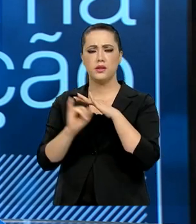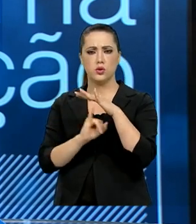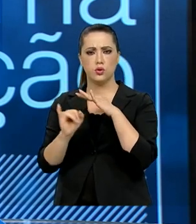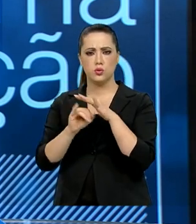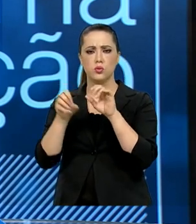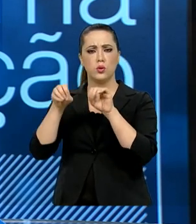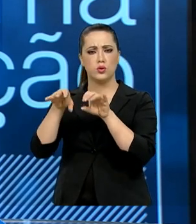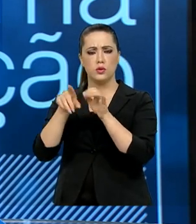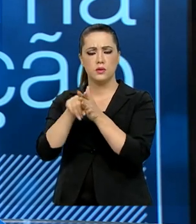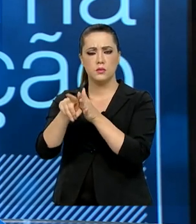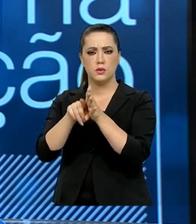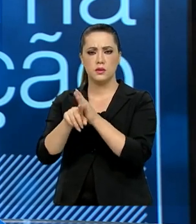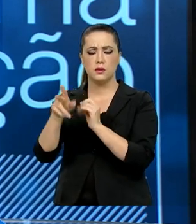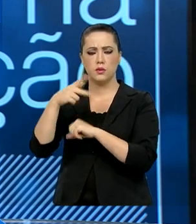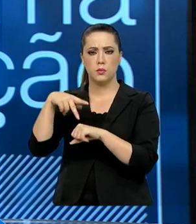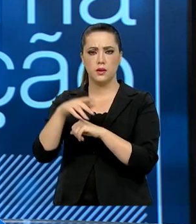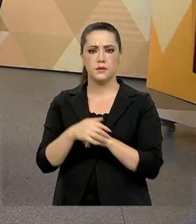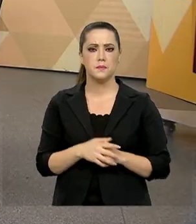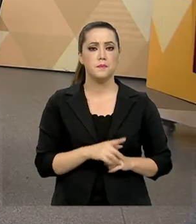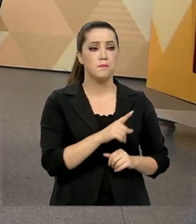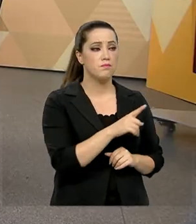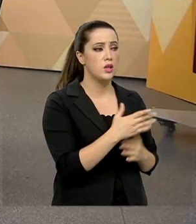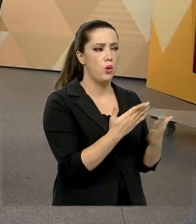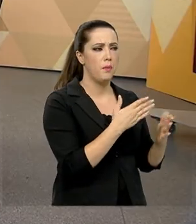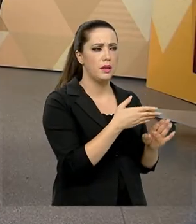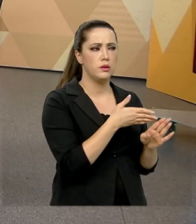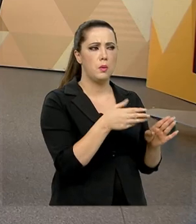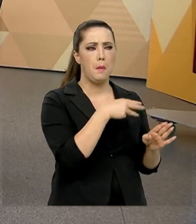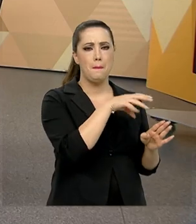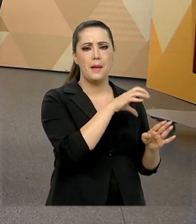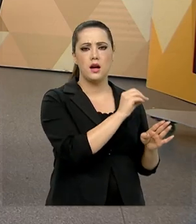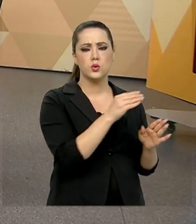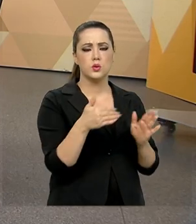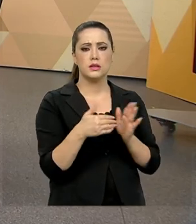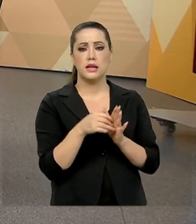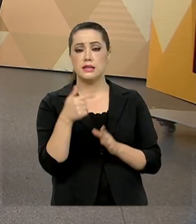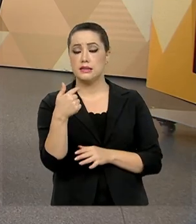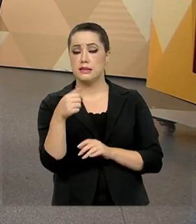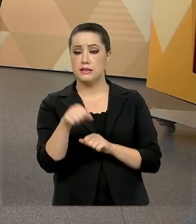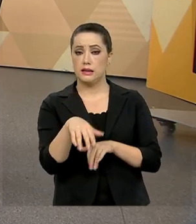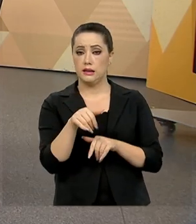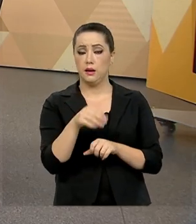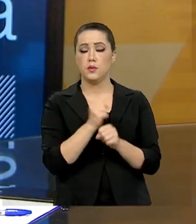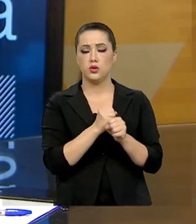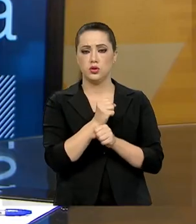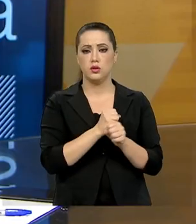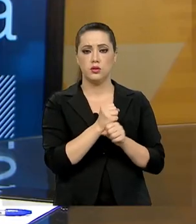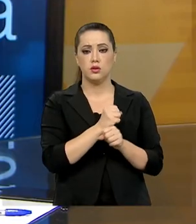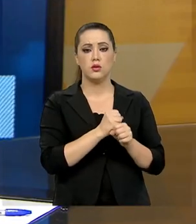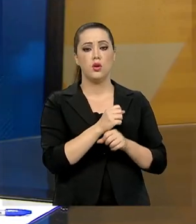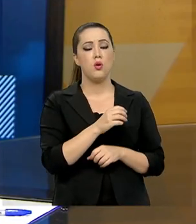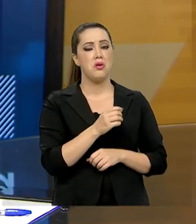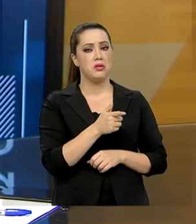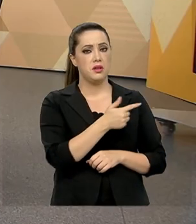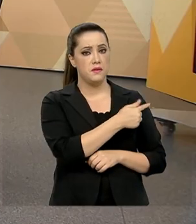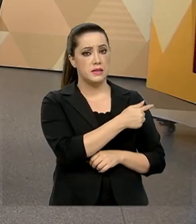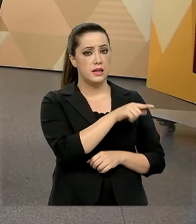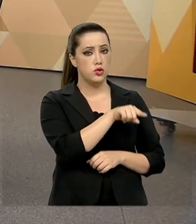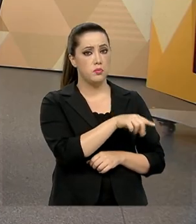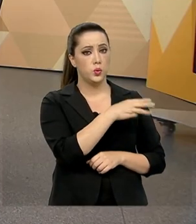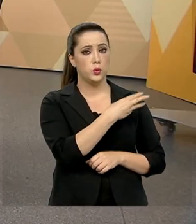do país. E entre março e setembro desse ano, dê uma olhada, houve 7,3 milhões de acessos. De acessos, ou seja,